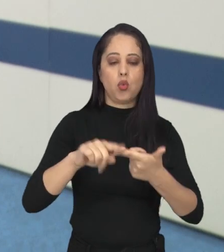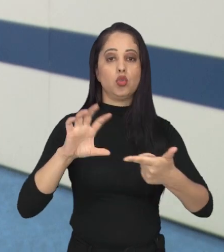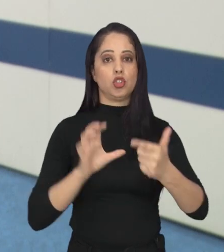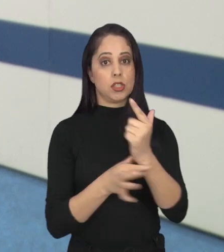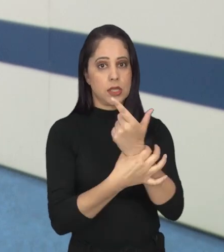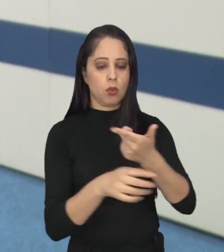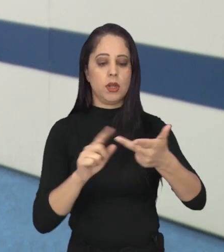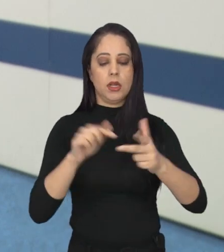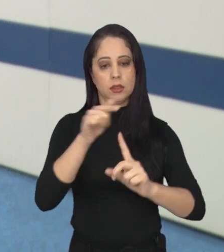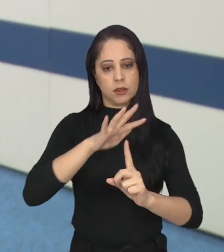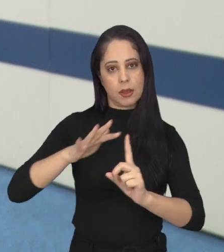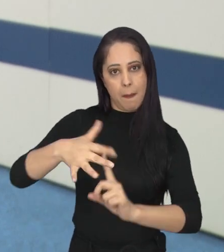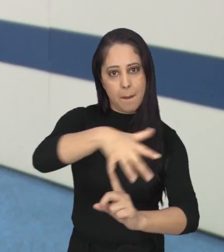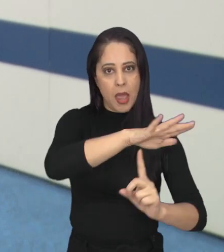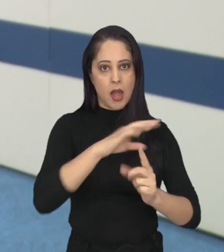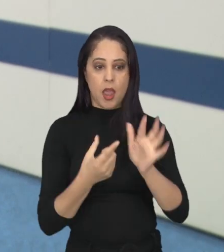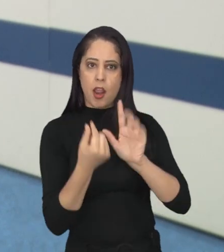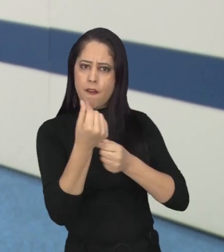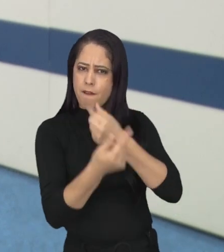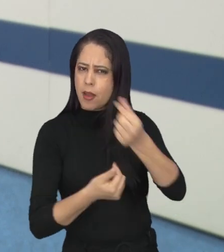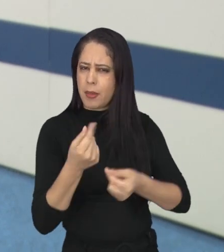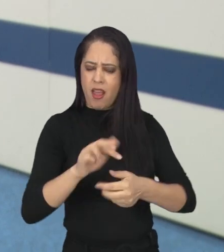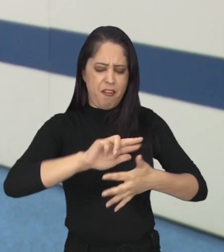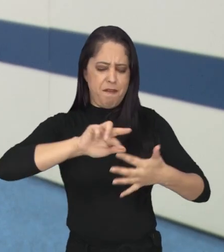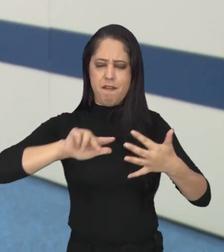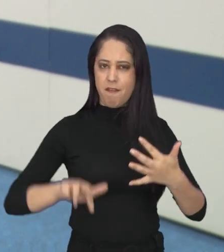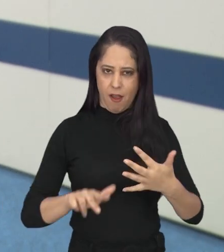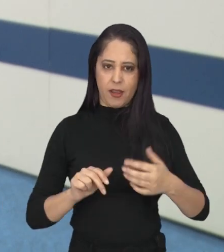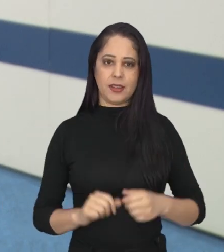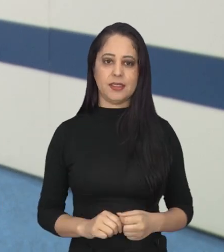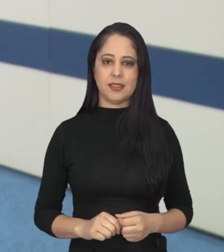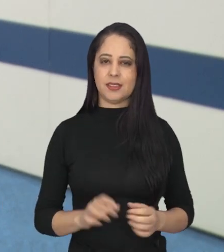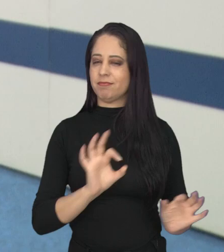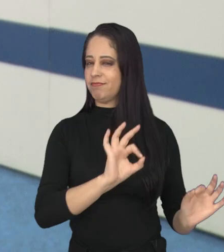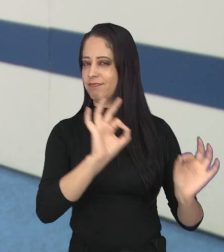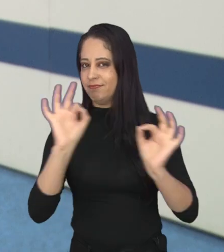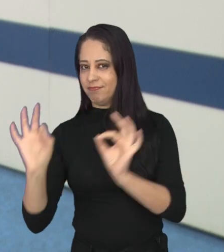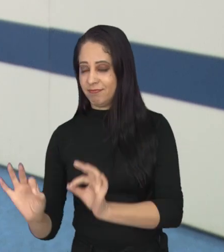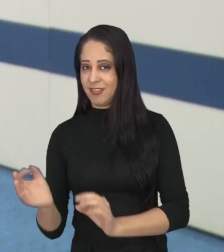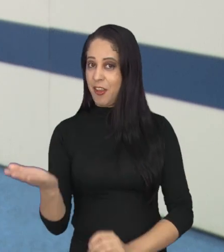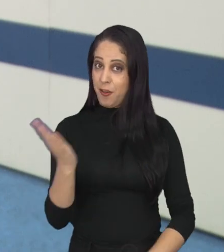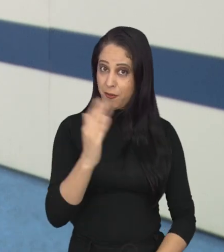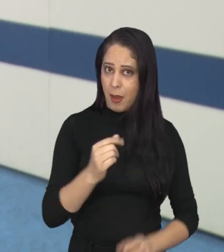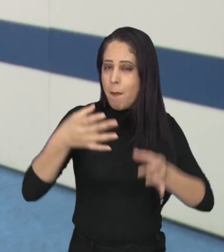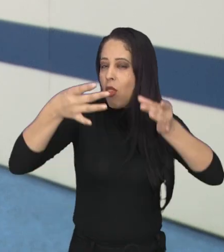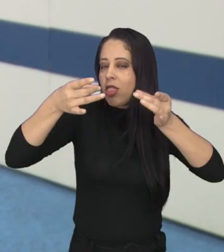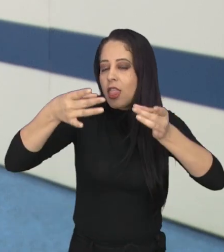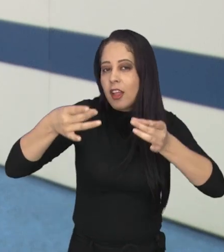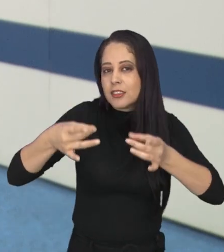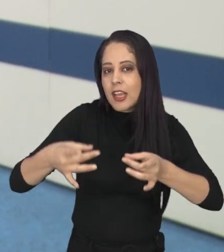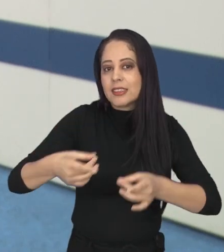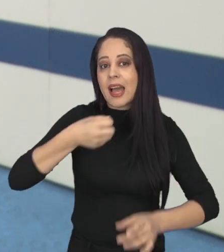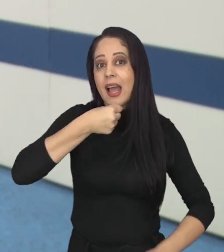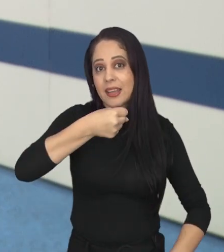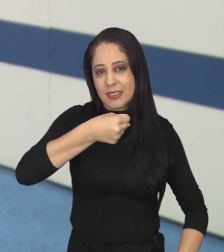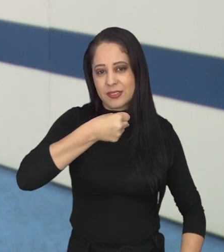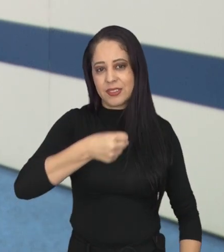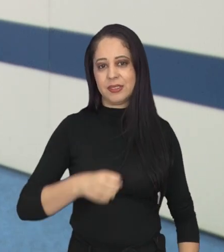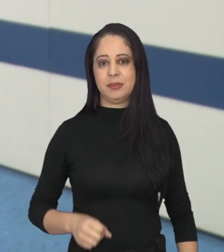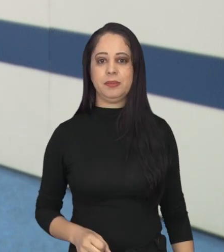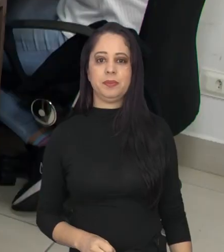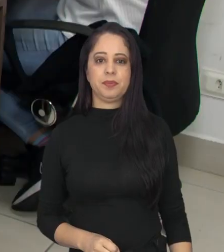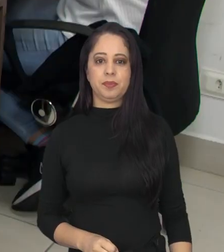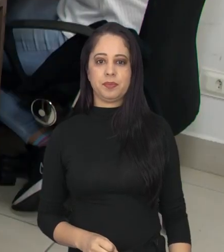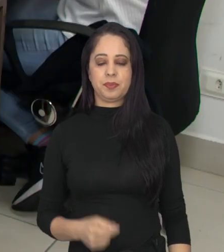segurança, meio ambiente, finanças, entre outras. Vamos acompanhar todos os detalhes na reportagem a